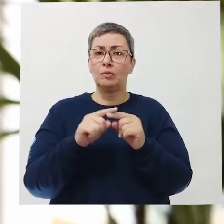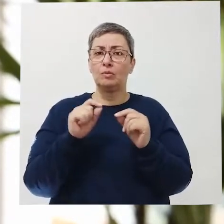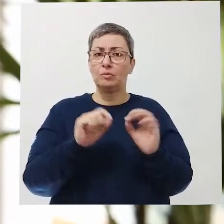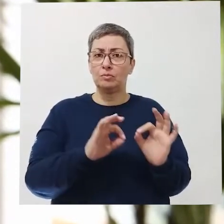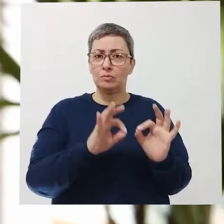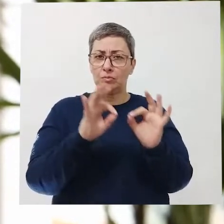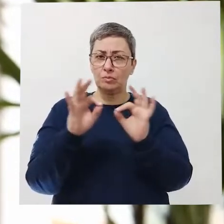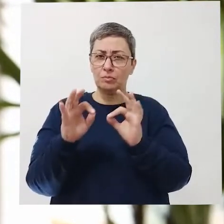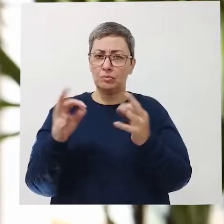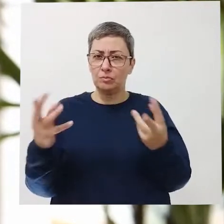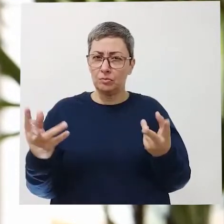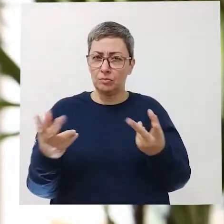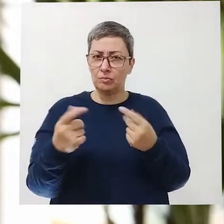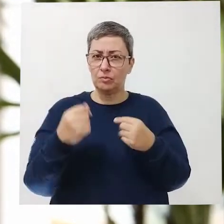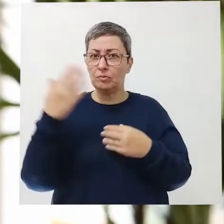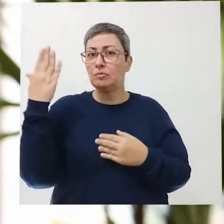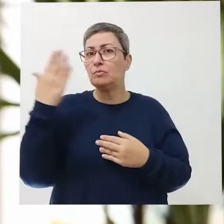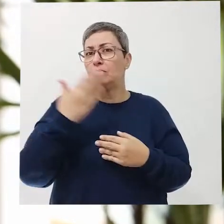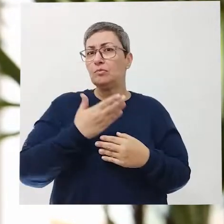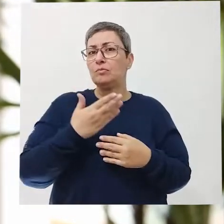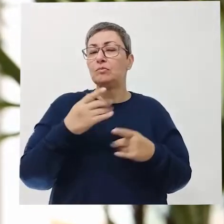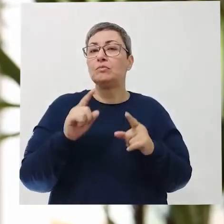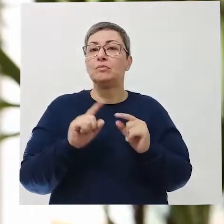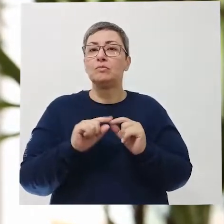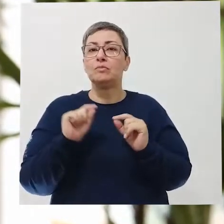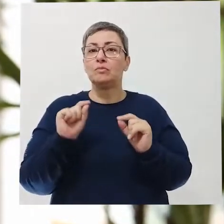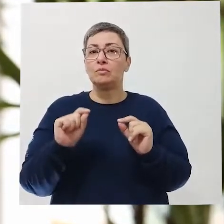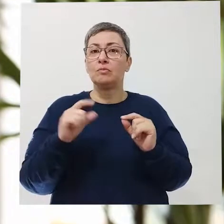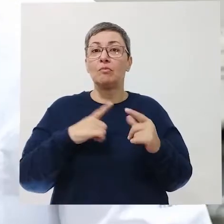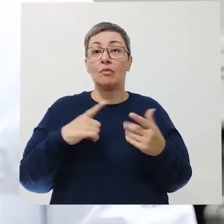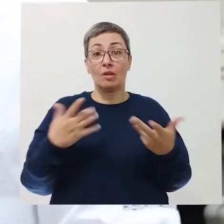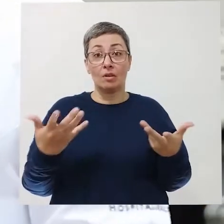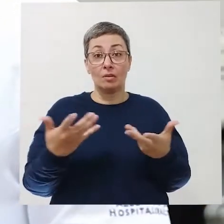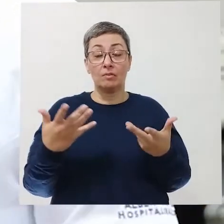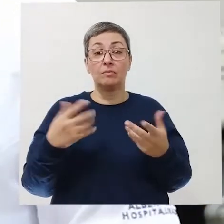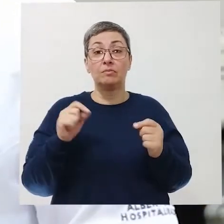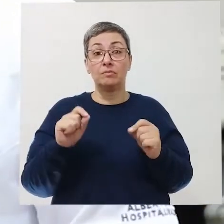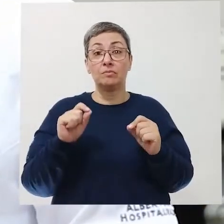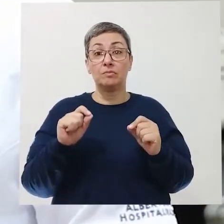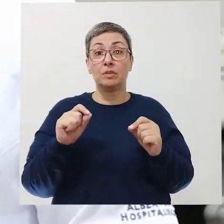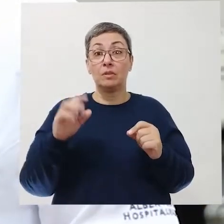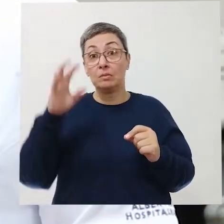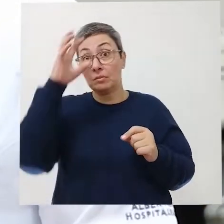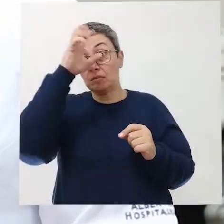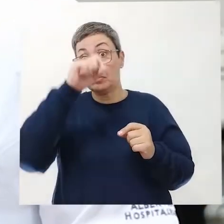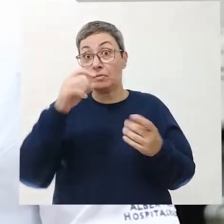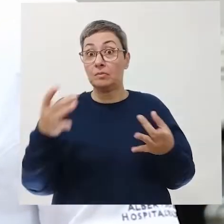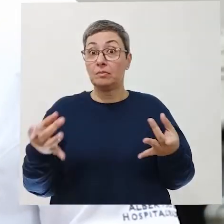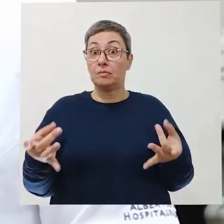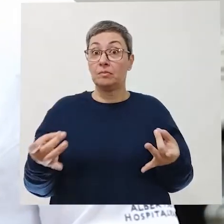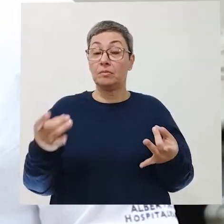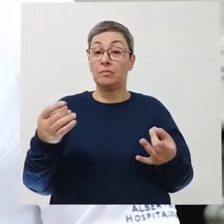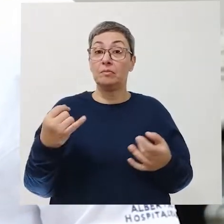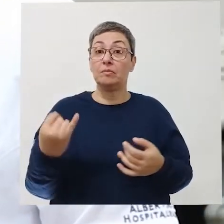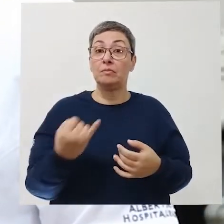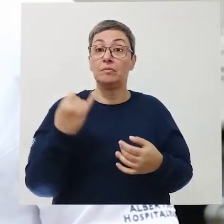imagens maravilhosas que provam isso, que isto é assim. Para aprender a meditar, seria interessante você buscar um professor, um